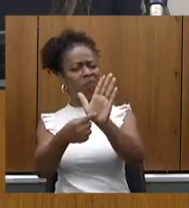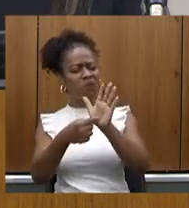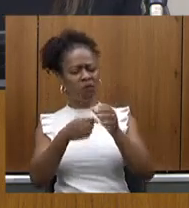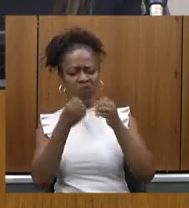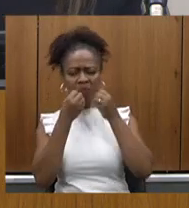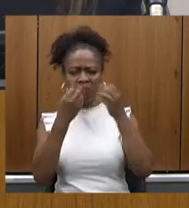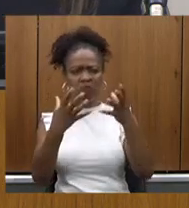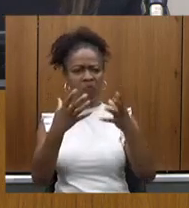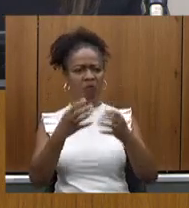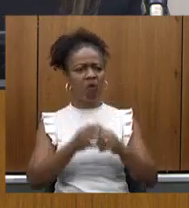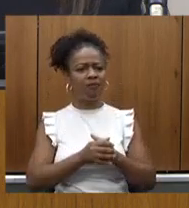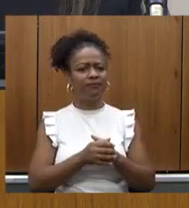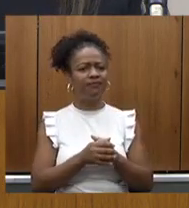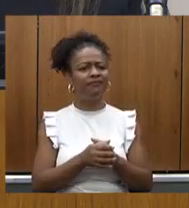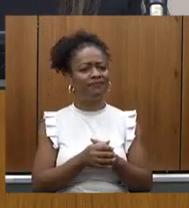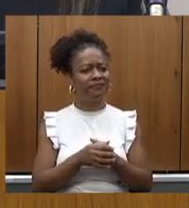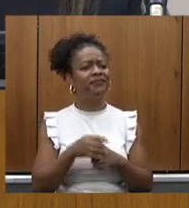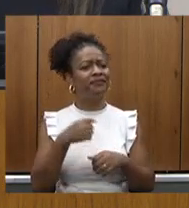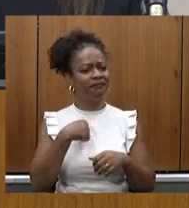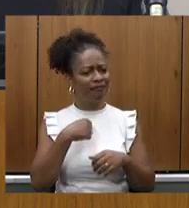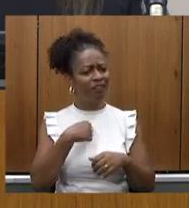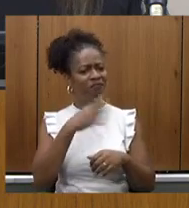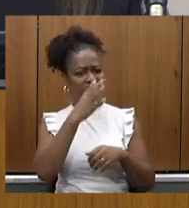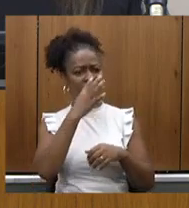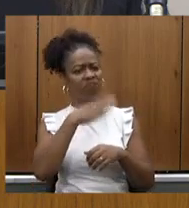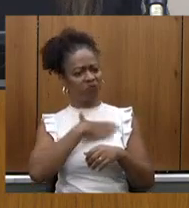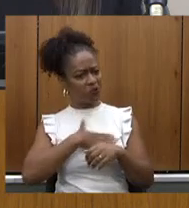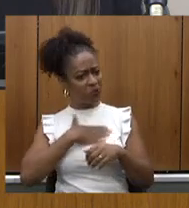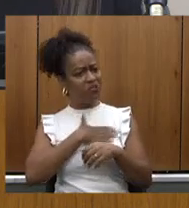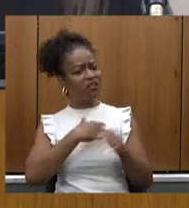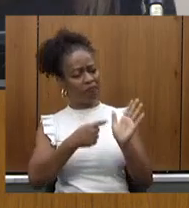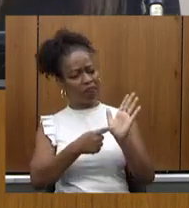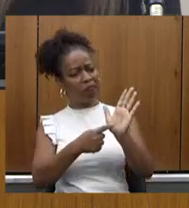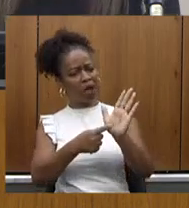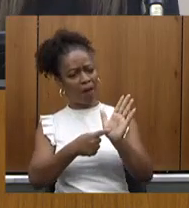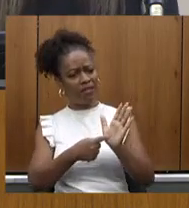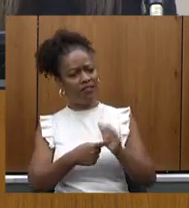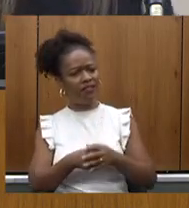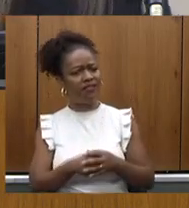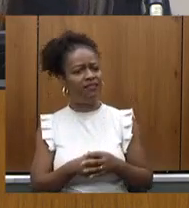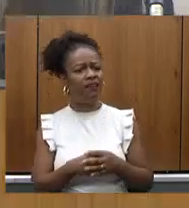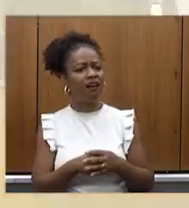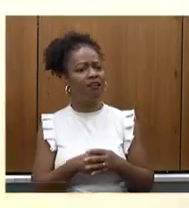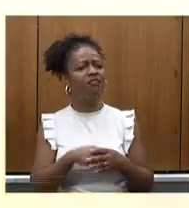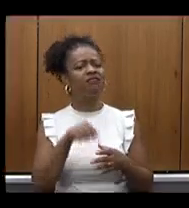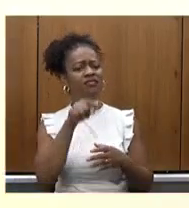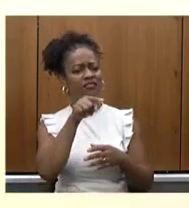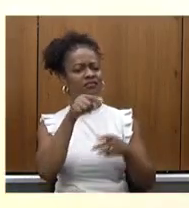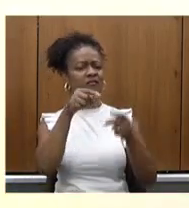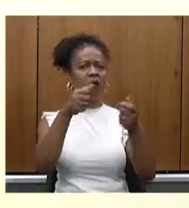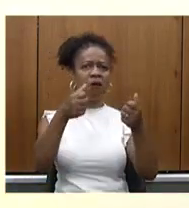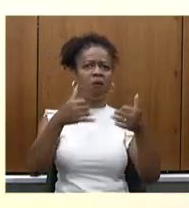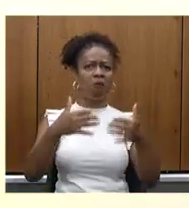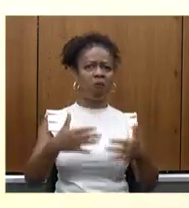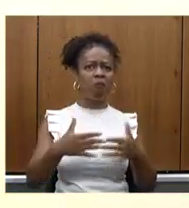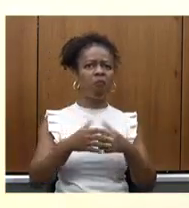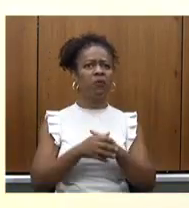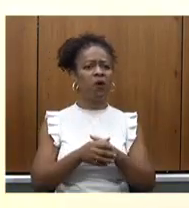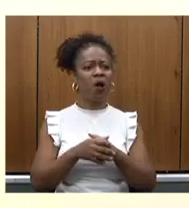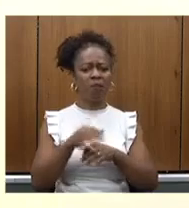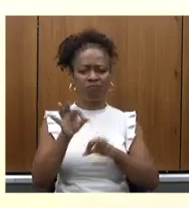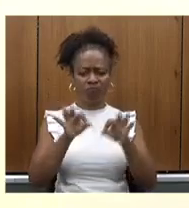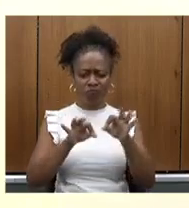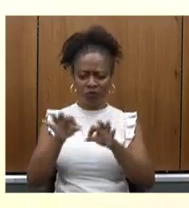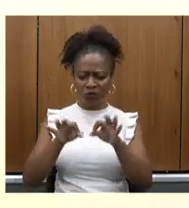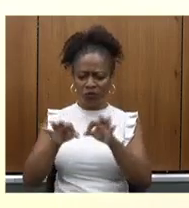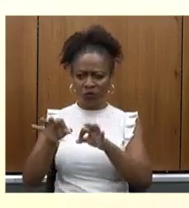comunicação, que sou também pelo dinamismo da apresentação, o senhor faria jus aí a produção de